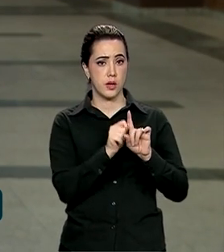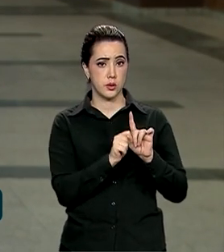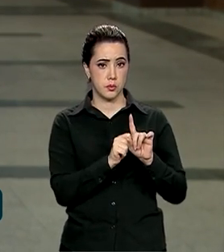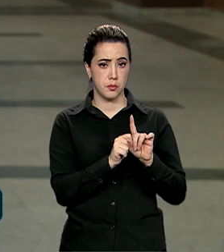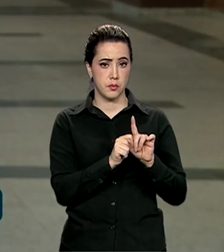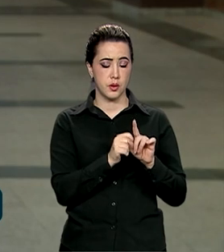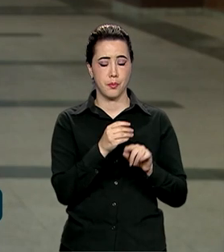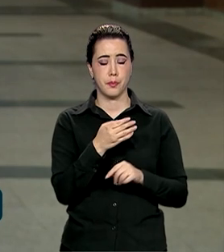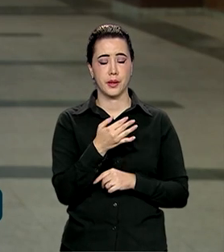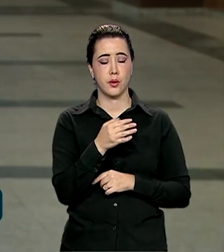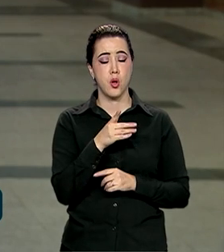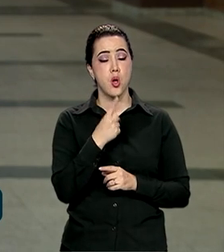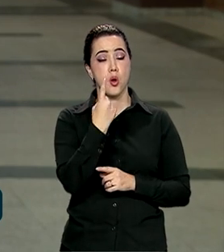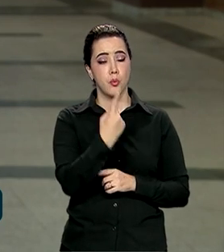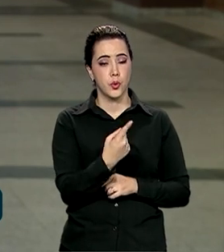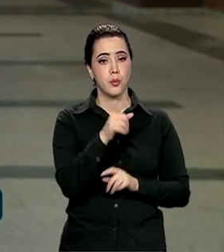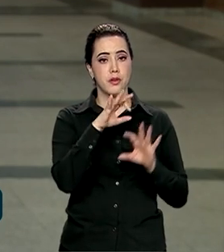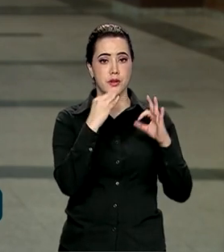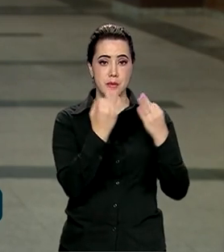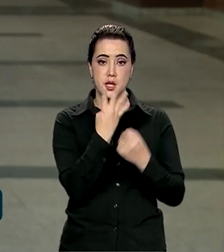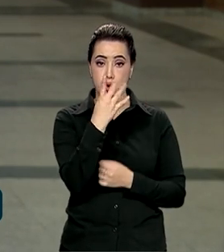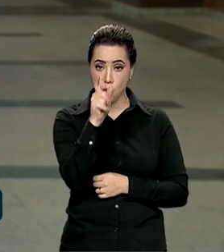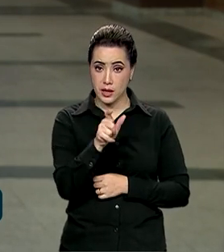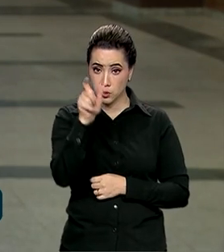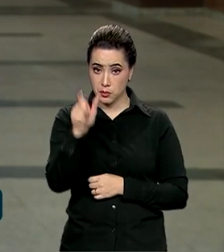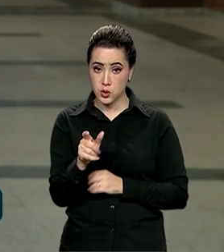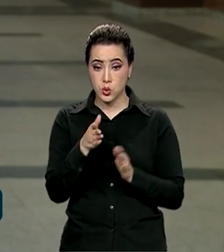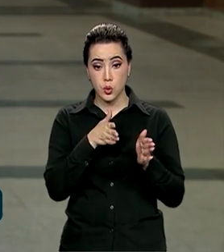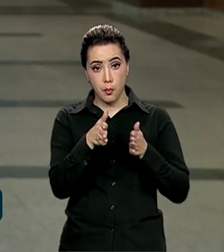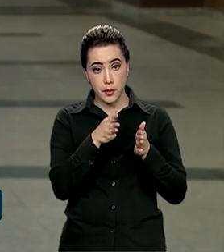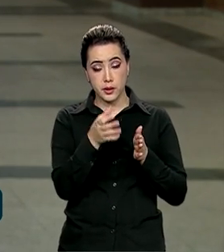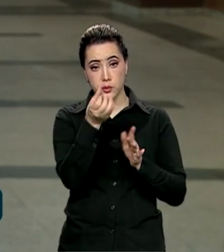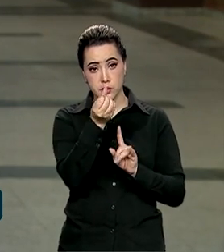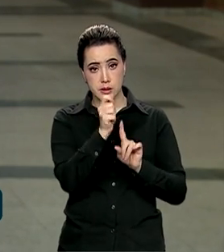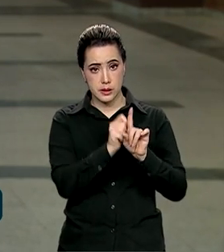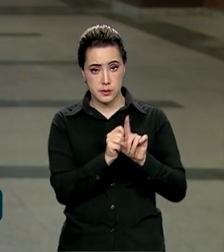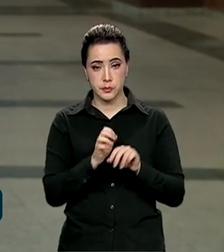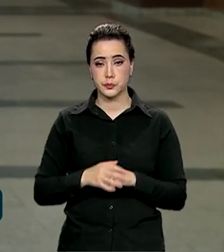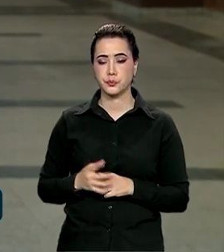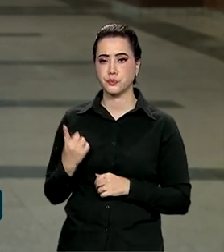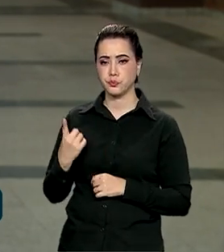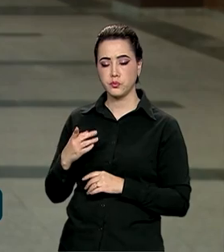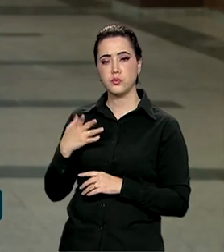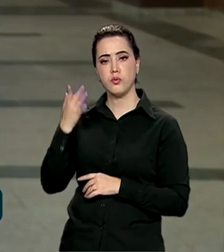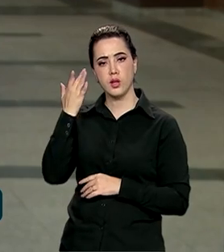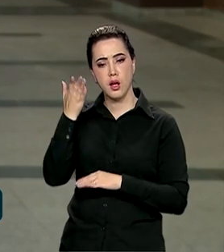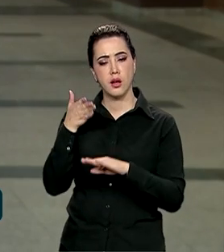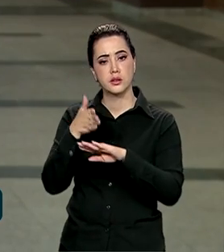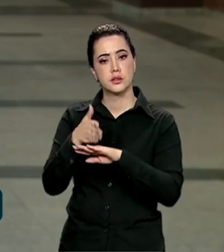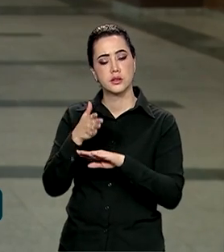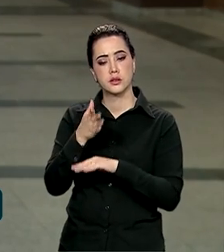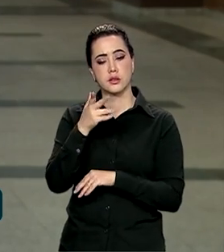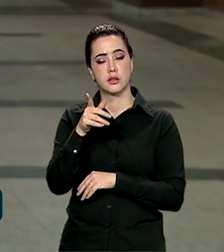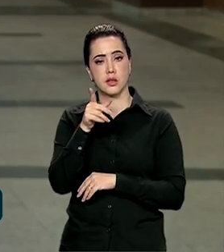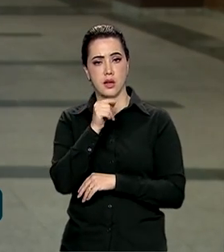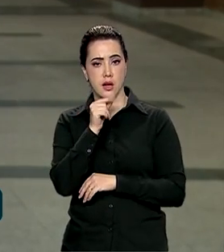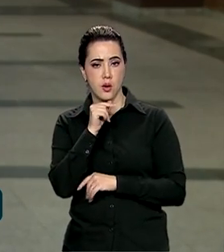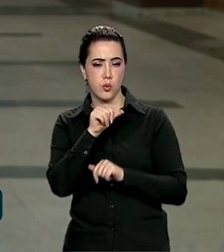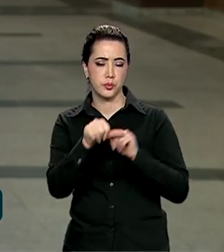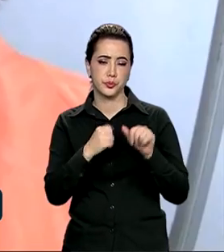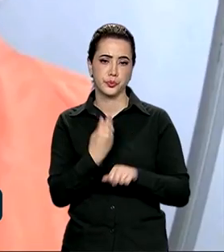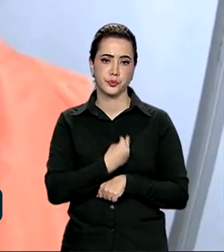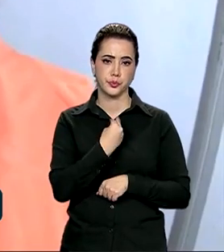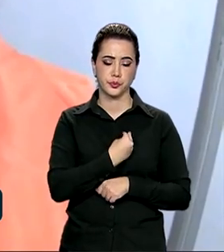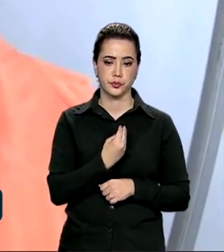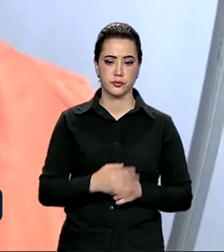Além de fundamental para a manutenção da vida, o acesso regular e facilitado à água muda a vida das pessoas.